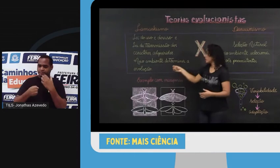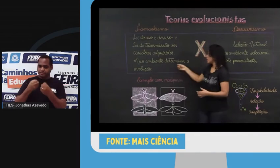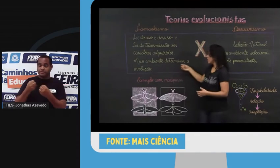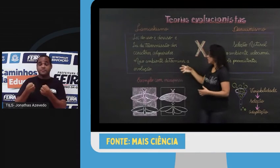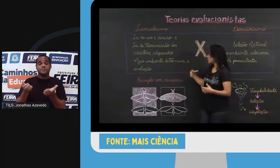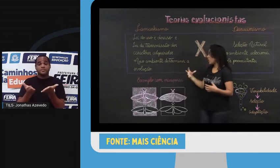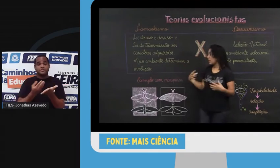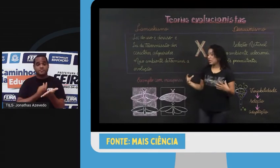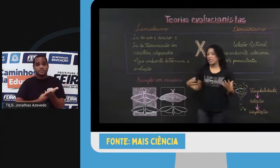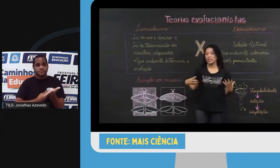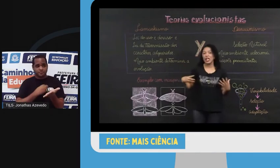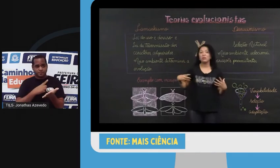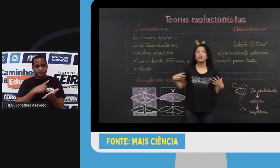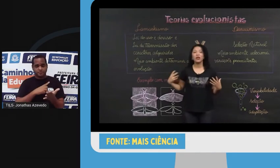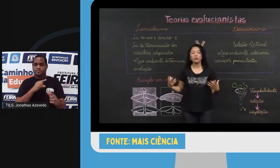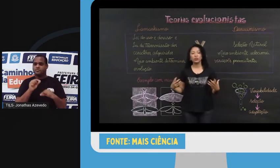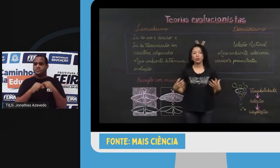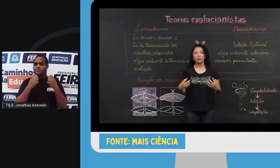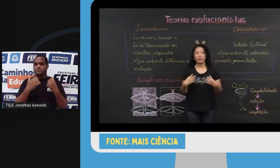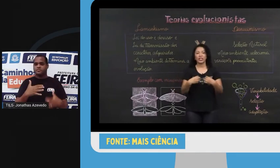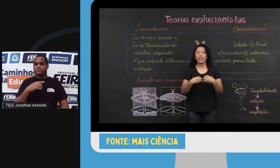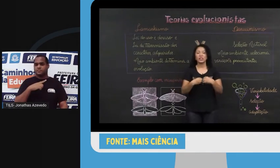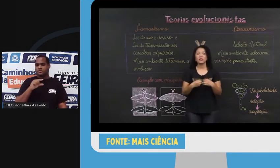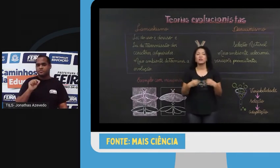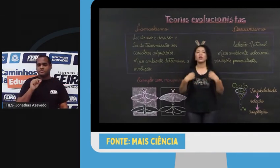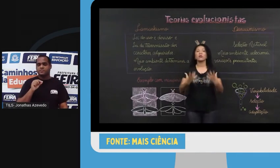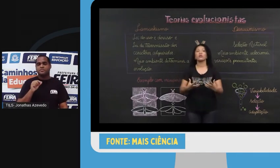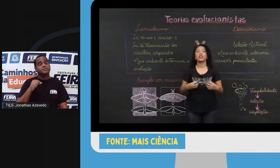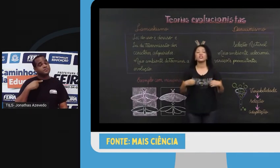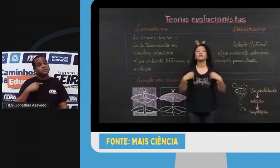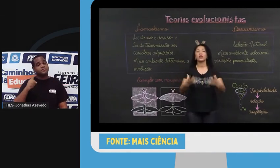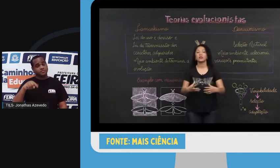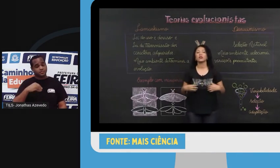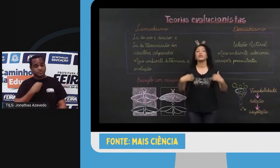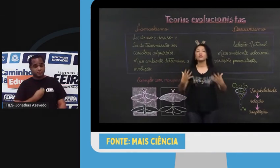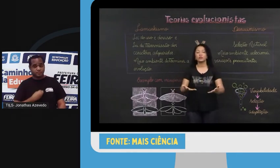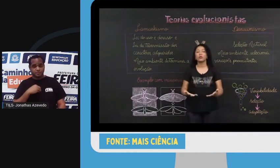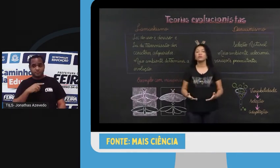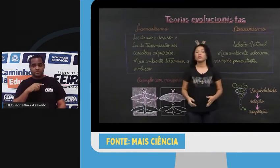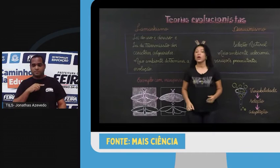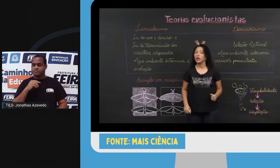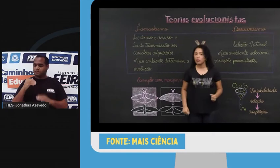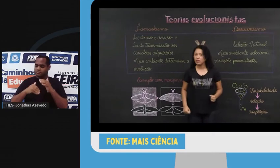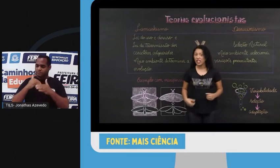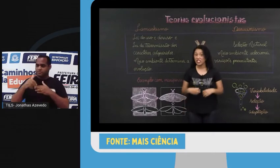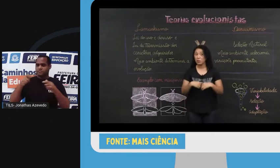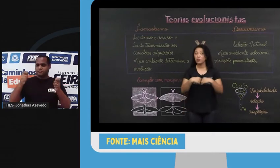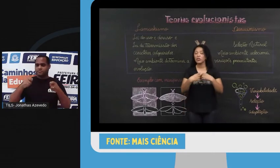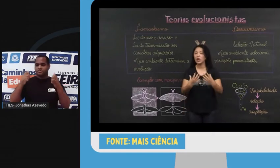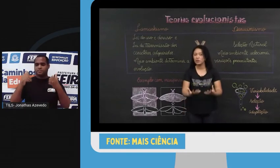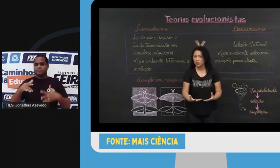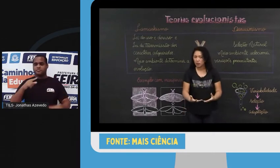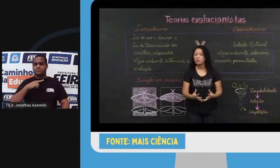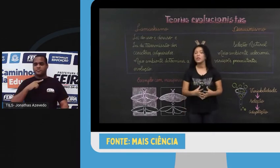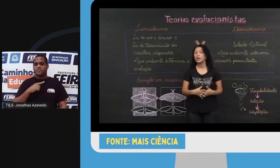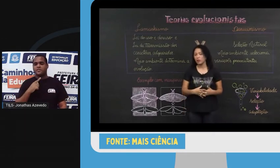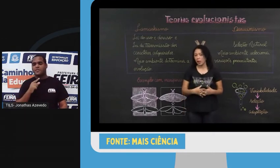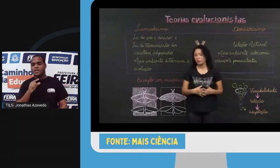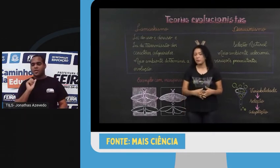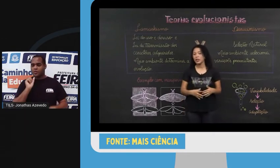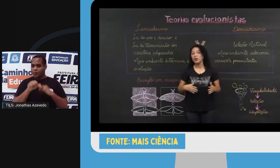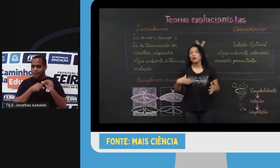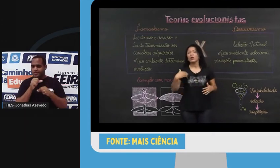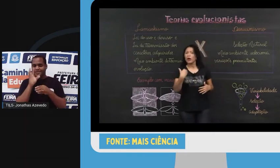ambiente estaria ali determinando para que esse ser pudesse ter essa evolução interna, essa mudança